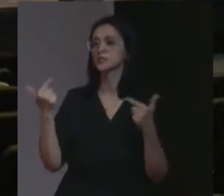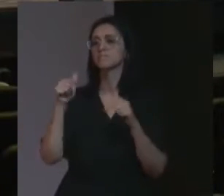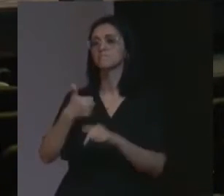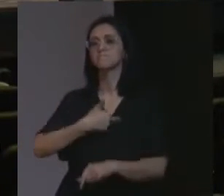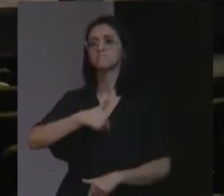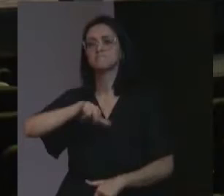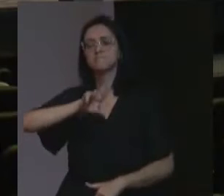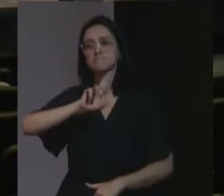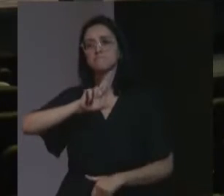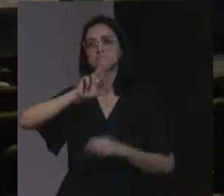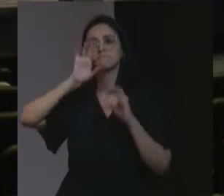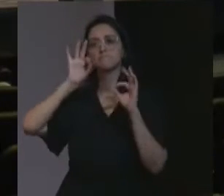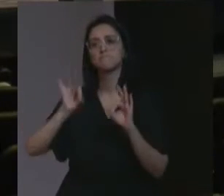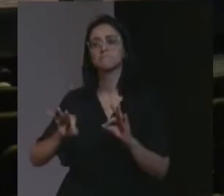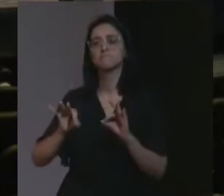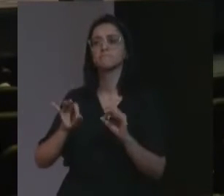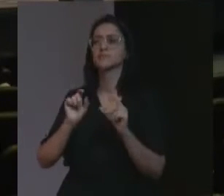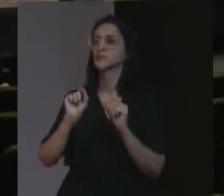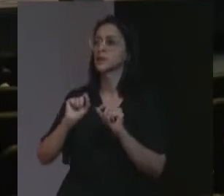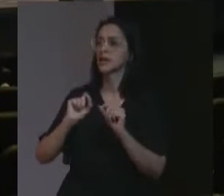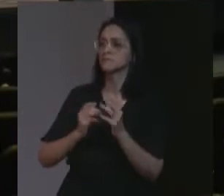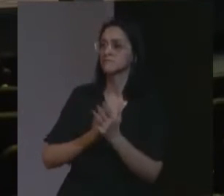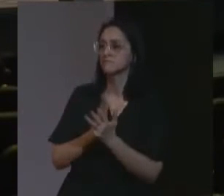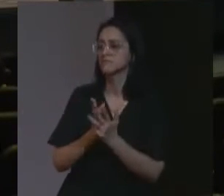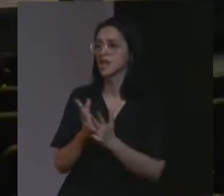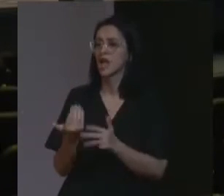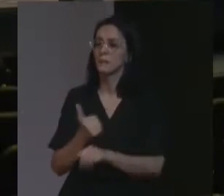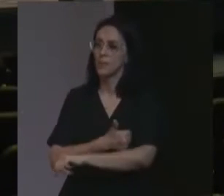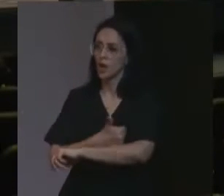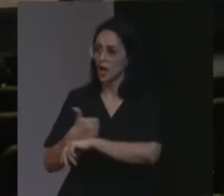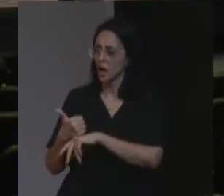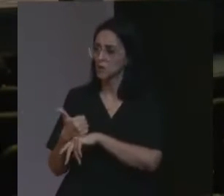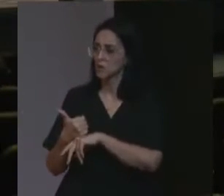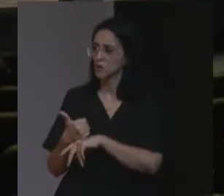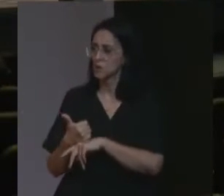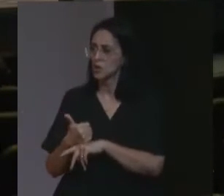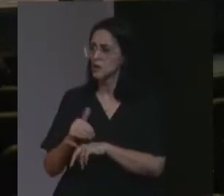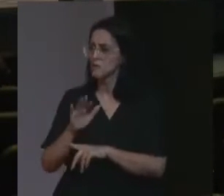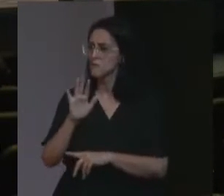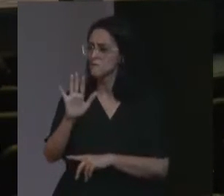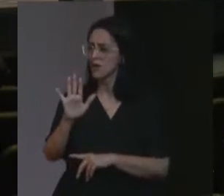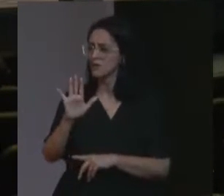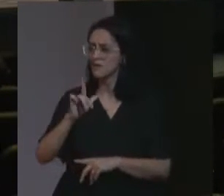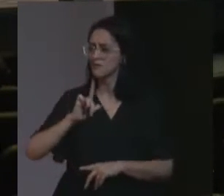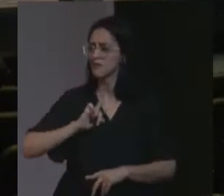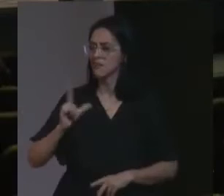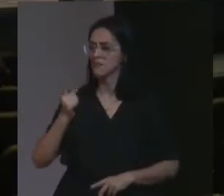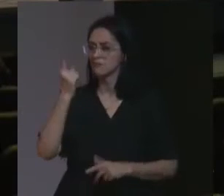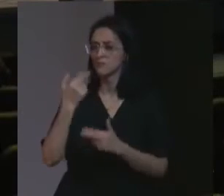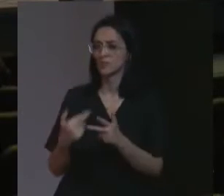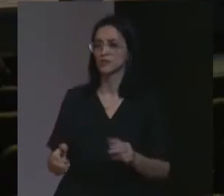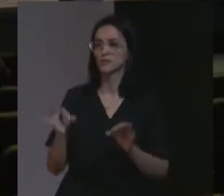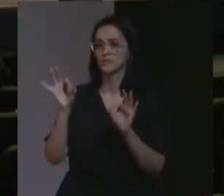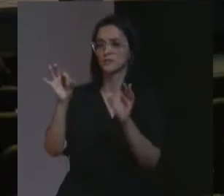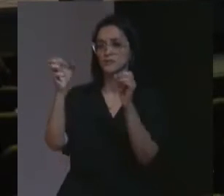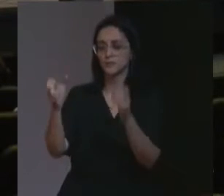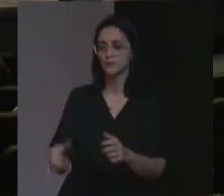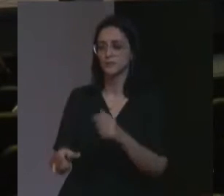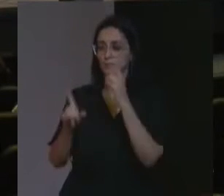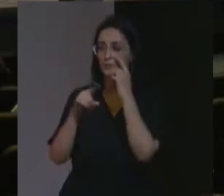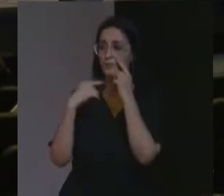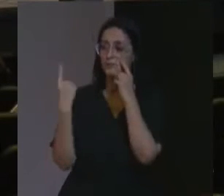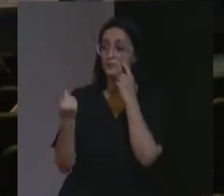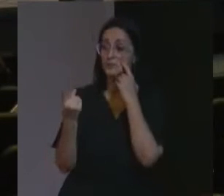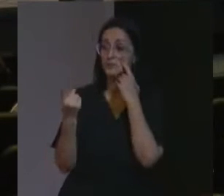religioso, um segmento, moral, mas, ela tem um dispositivo, que diz o seguinte, submeter,